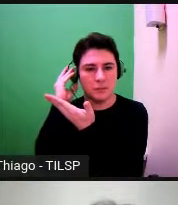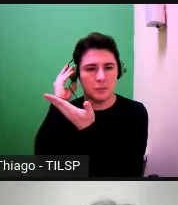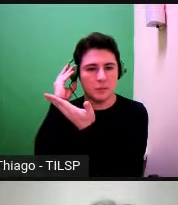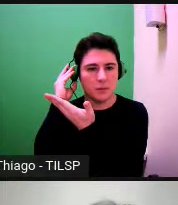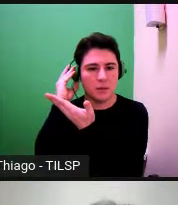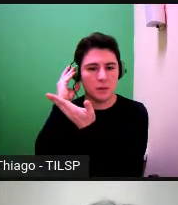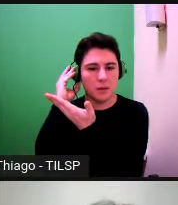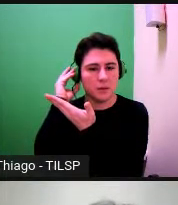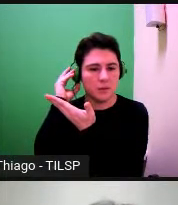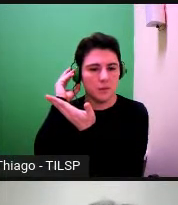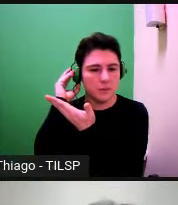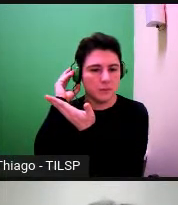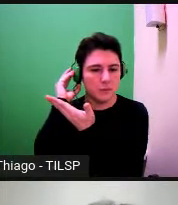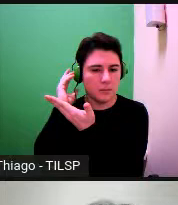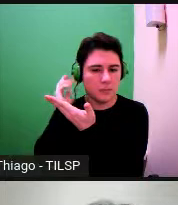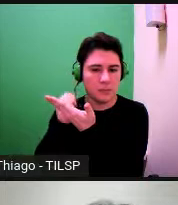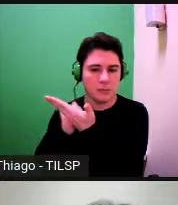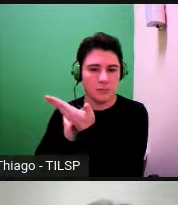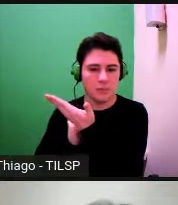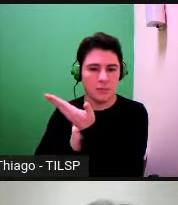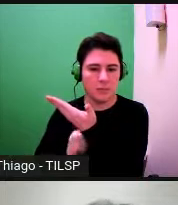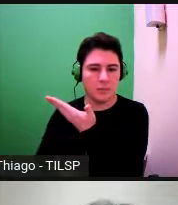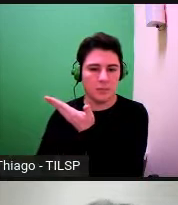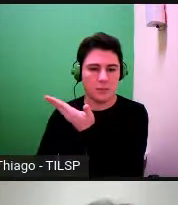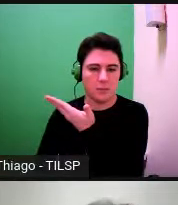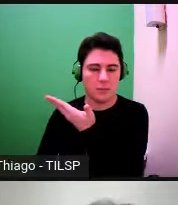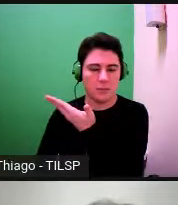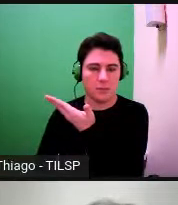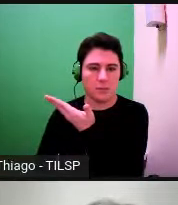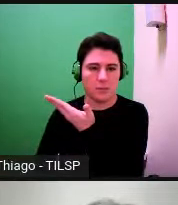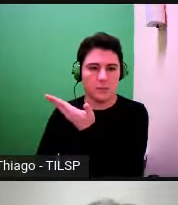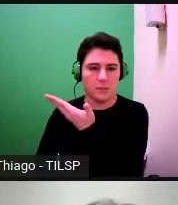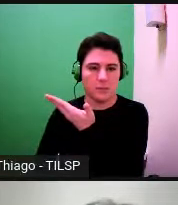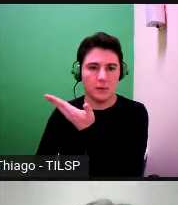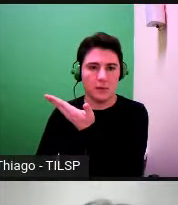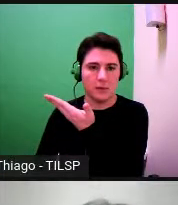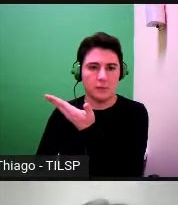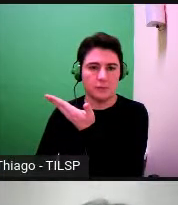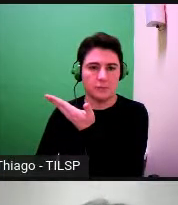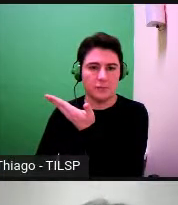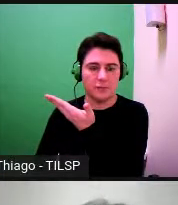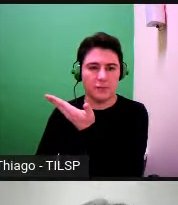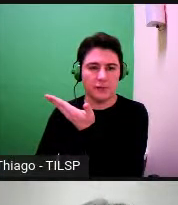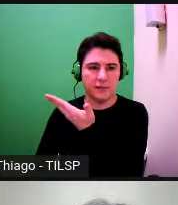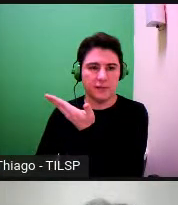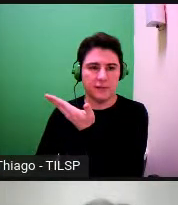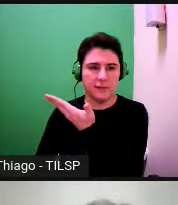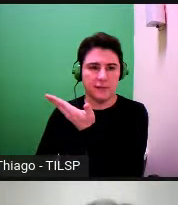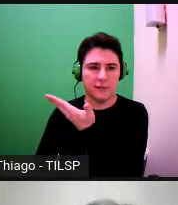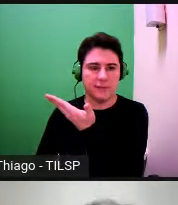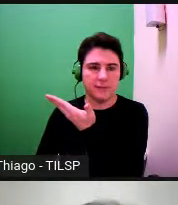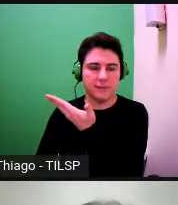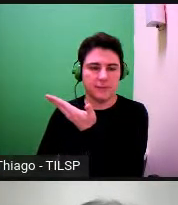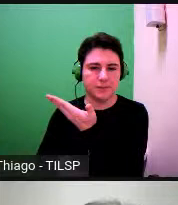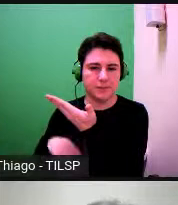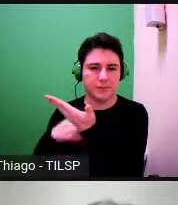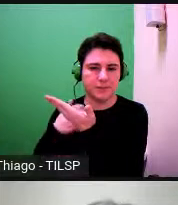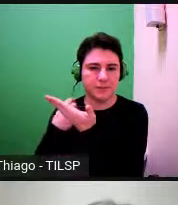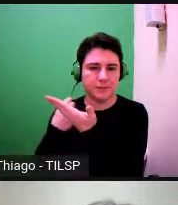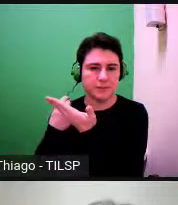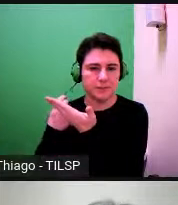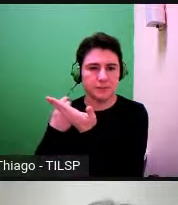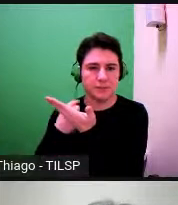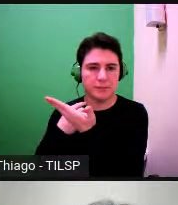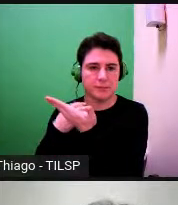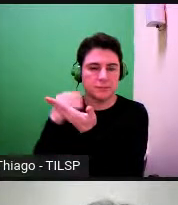a investigação é insólita a equipa testou a reação de 755 pessoas a pedidos de desculpa contenham pelo menos um de seis elementos expressão